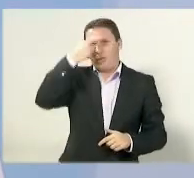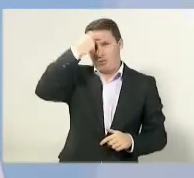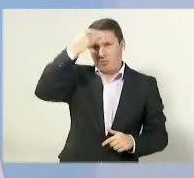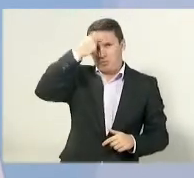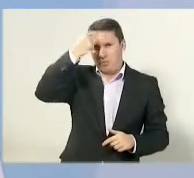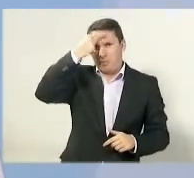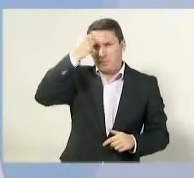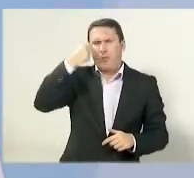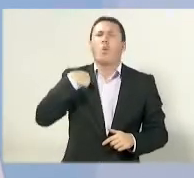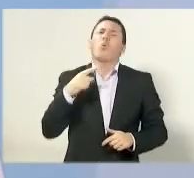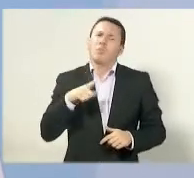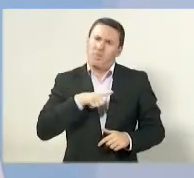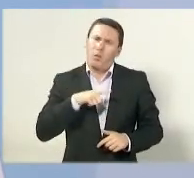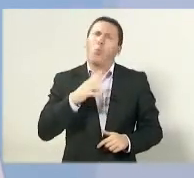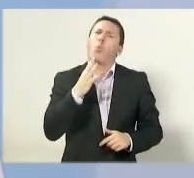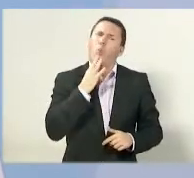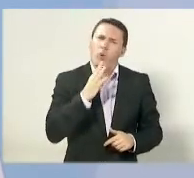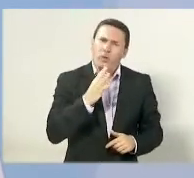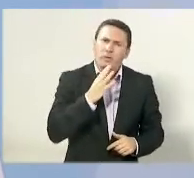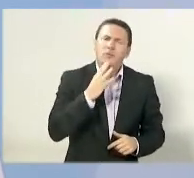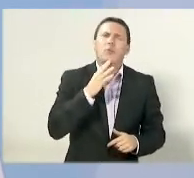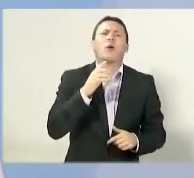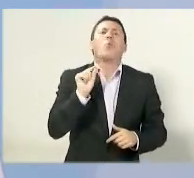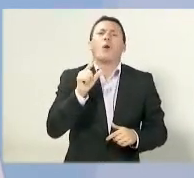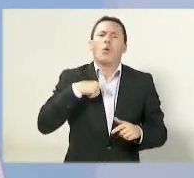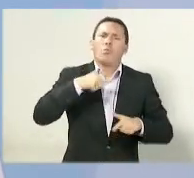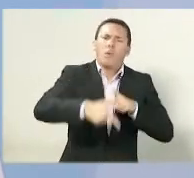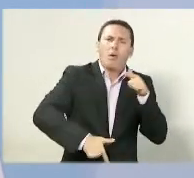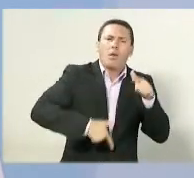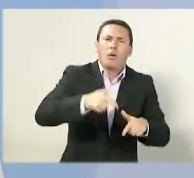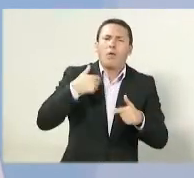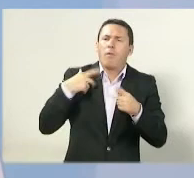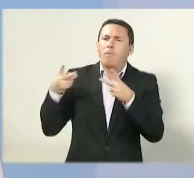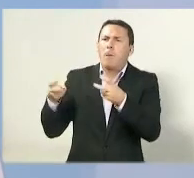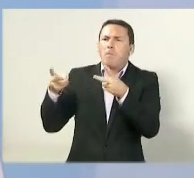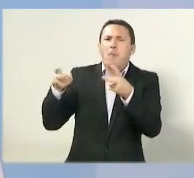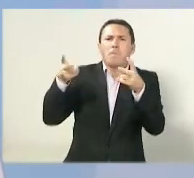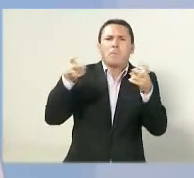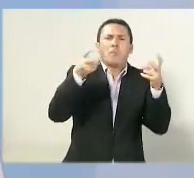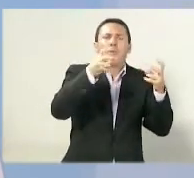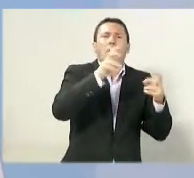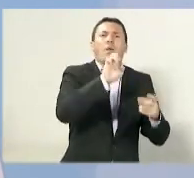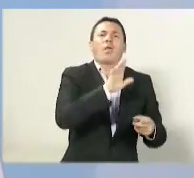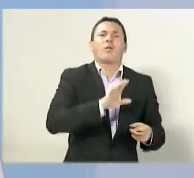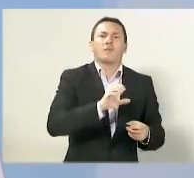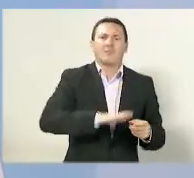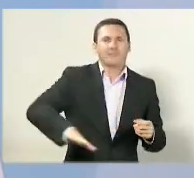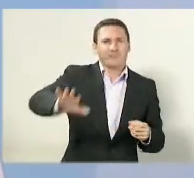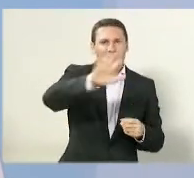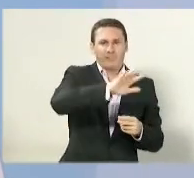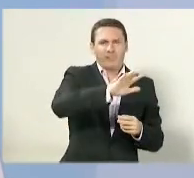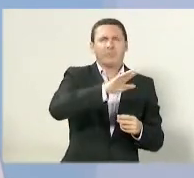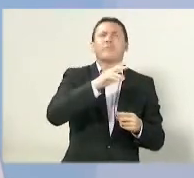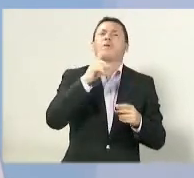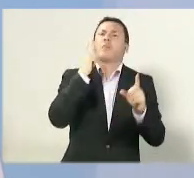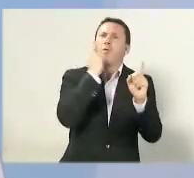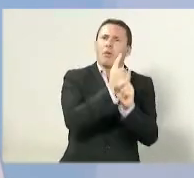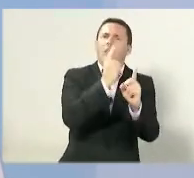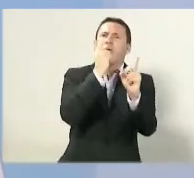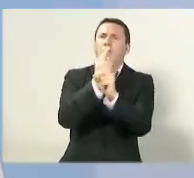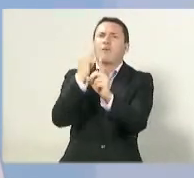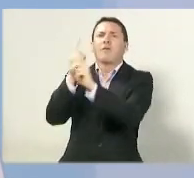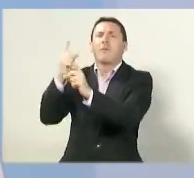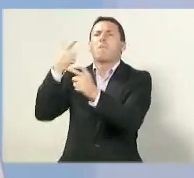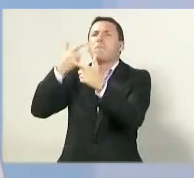realidade capixaba. As diversas demandas da população. E sei muito bem que, ao contrário do que os outros candidatos dizem, a